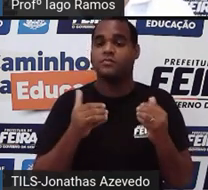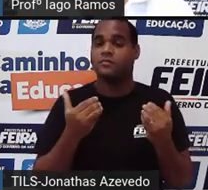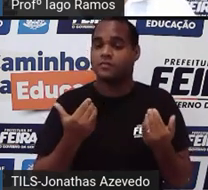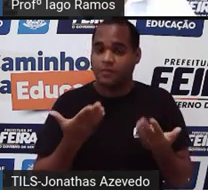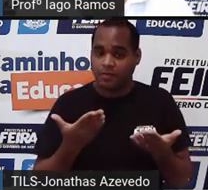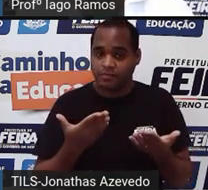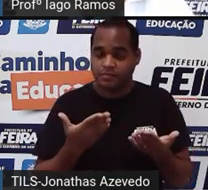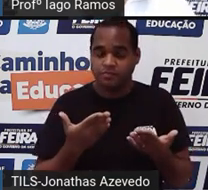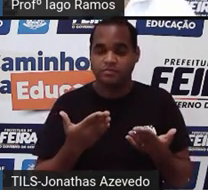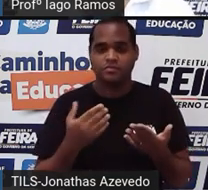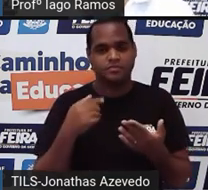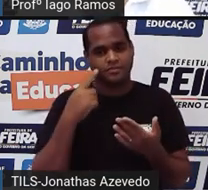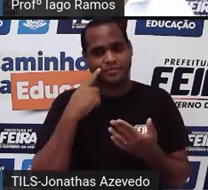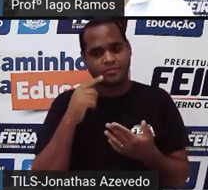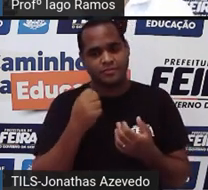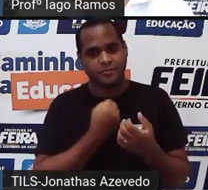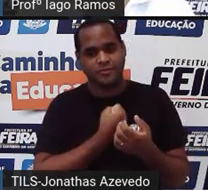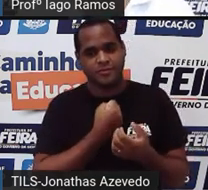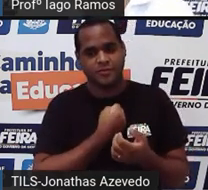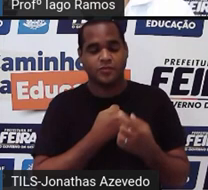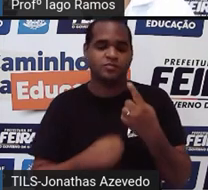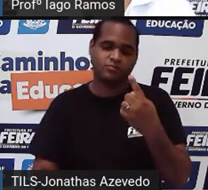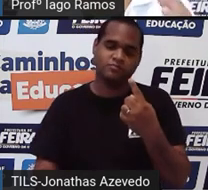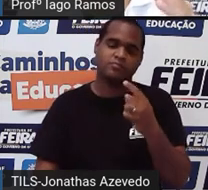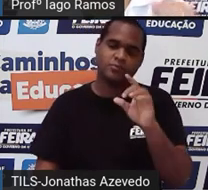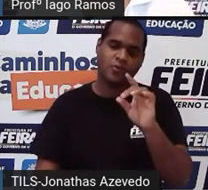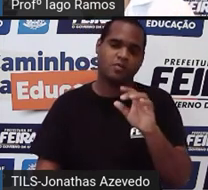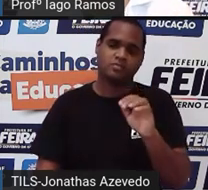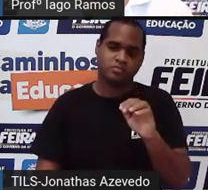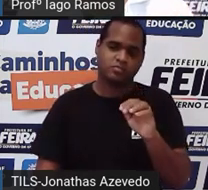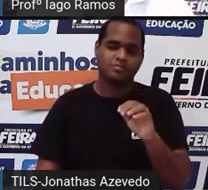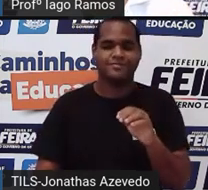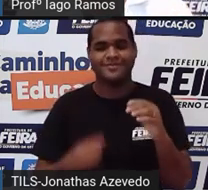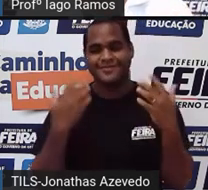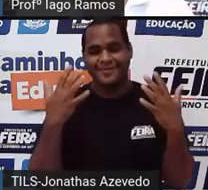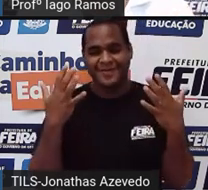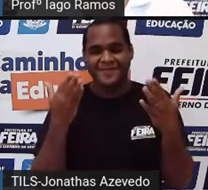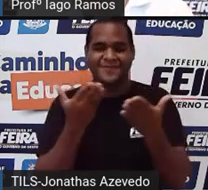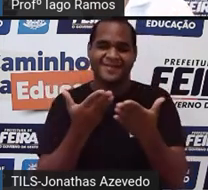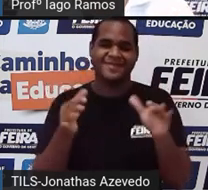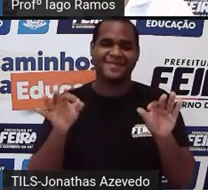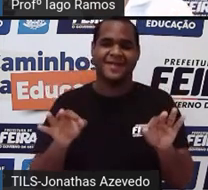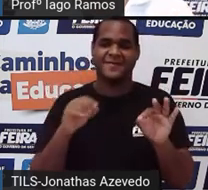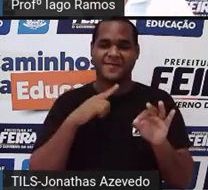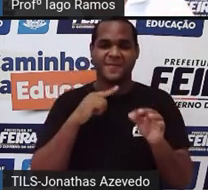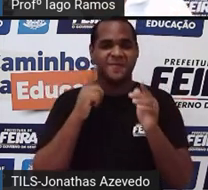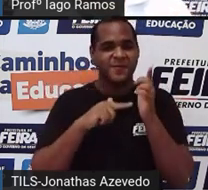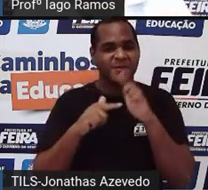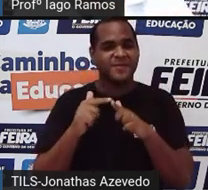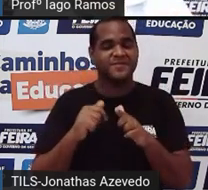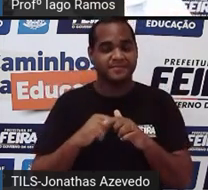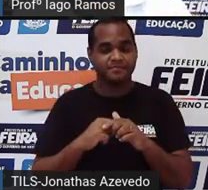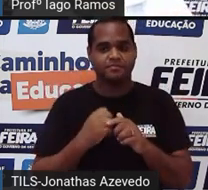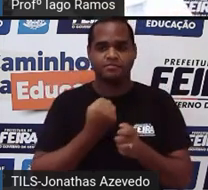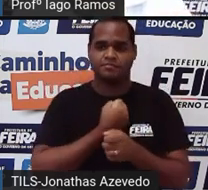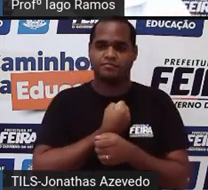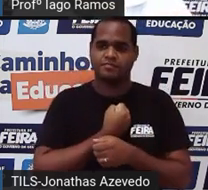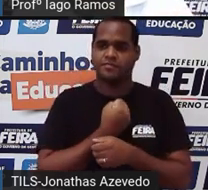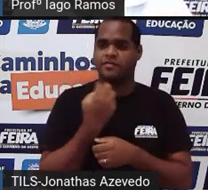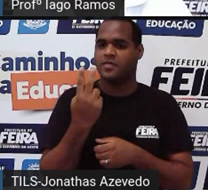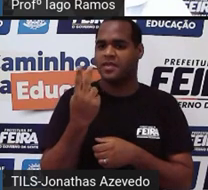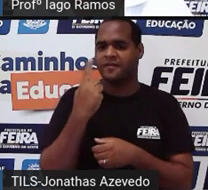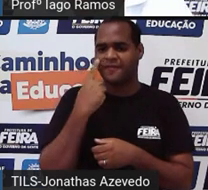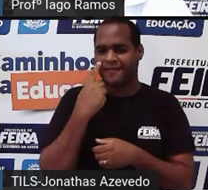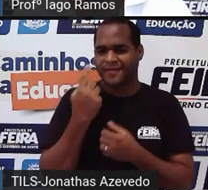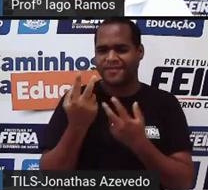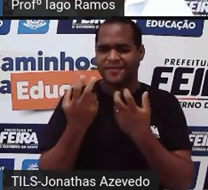na opção 1 certo parabéns pra você tenho certeza que você acertou porque na figura 2 a gente já percebe